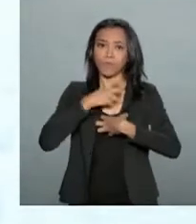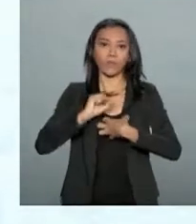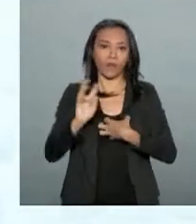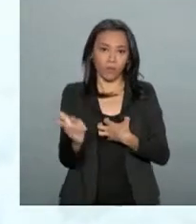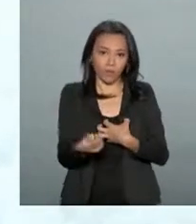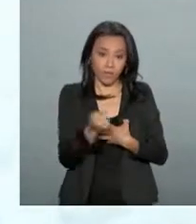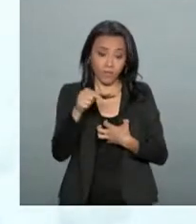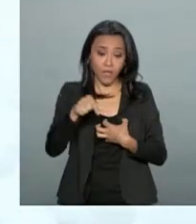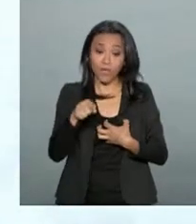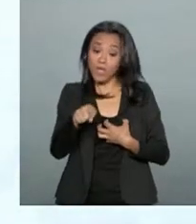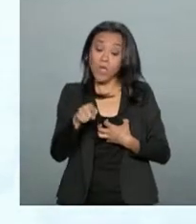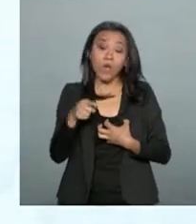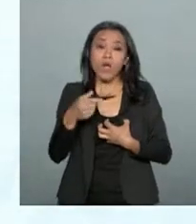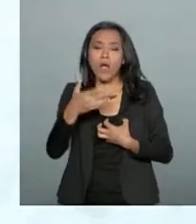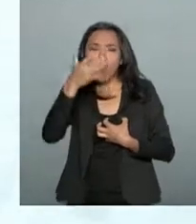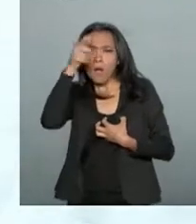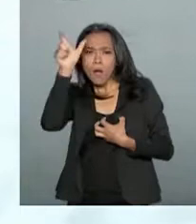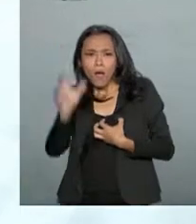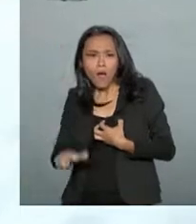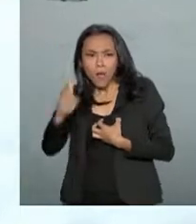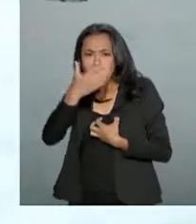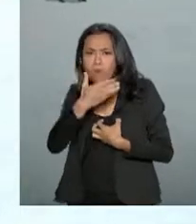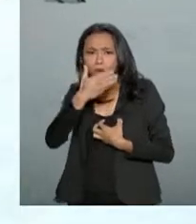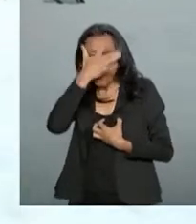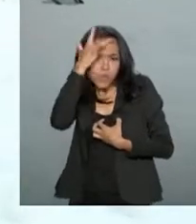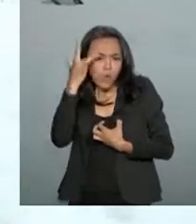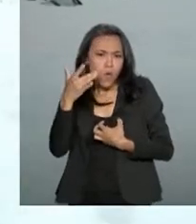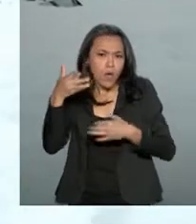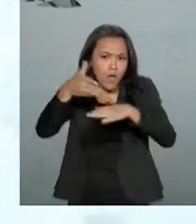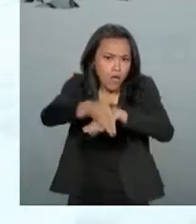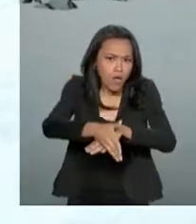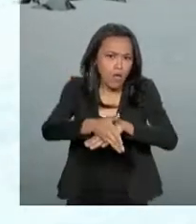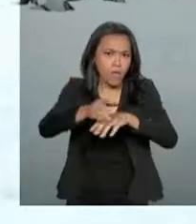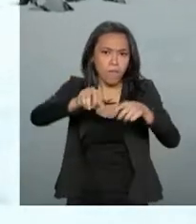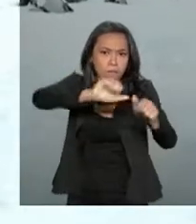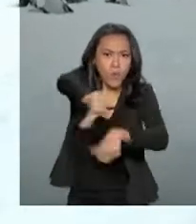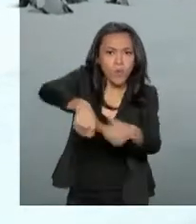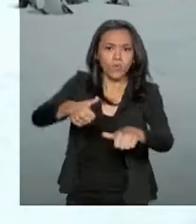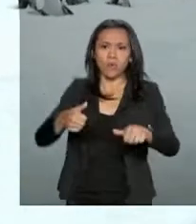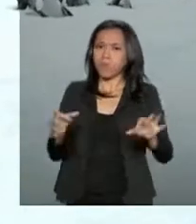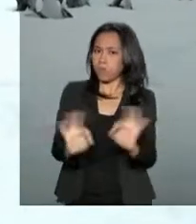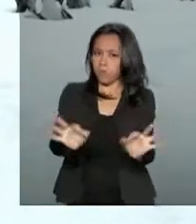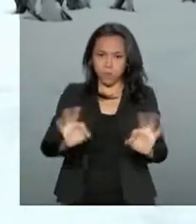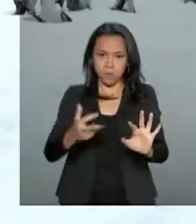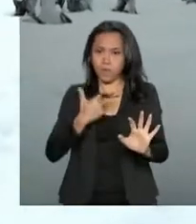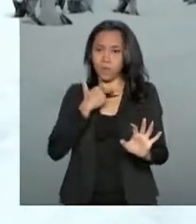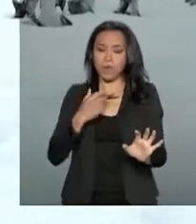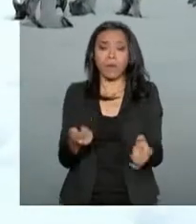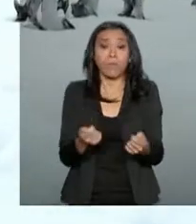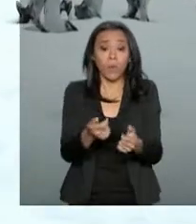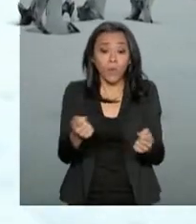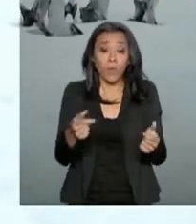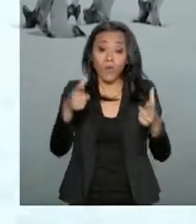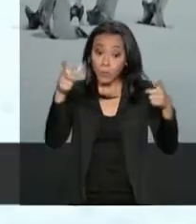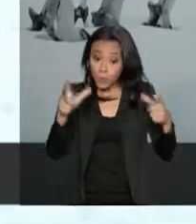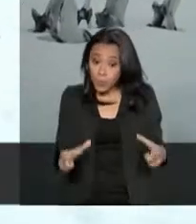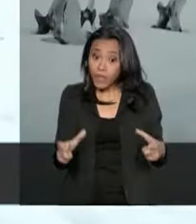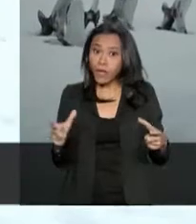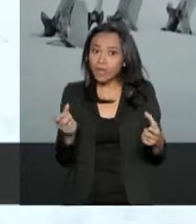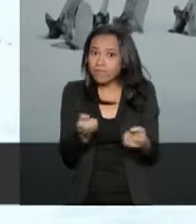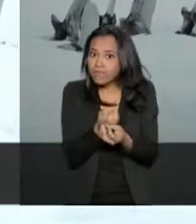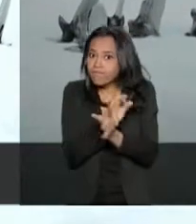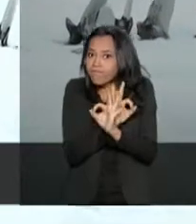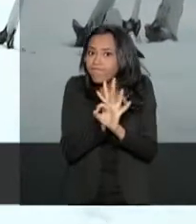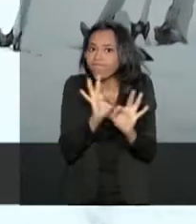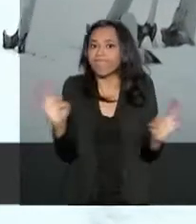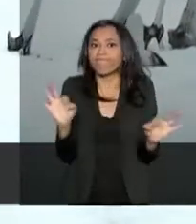alterado pela ação do homem e ainda pouco compreendido pela humanidade. Um território fértil para a ciência,